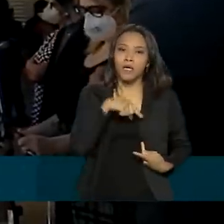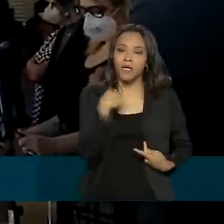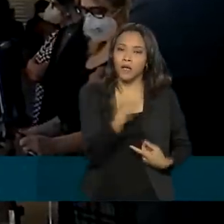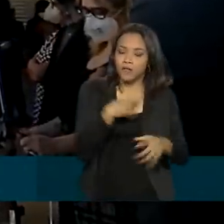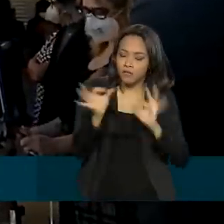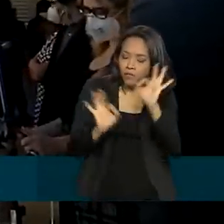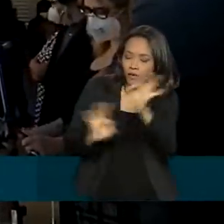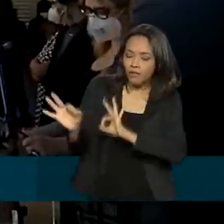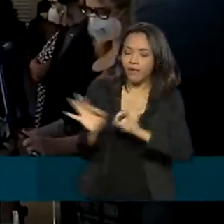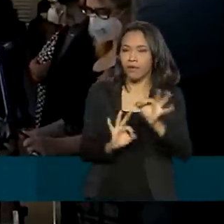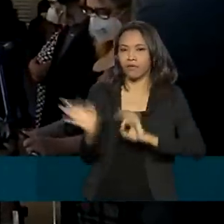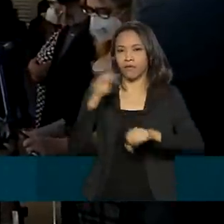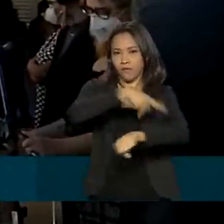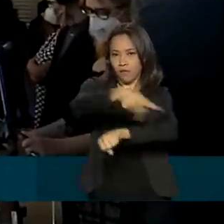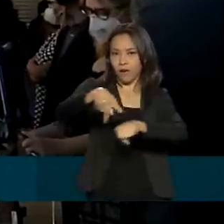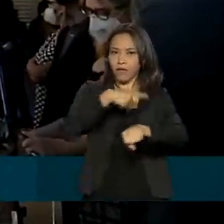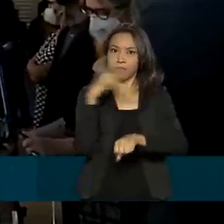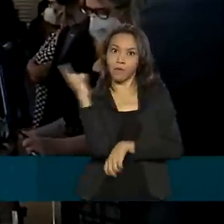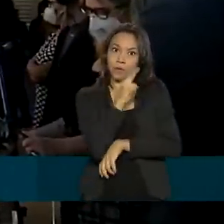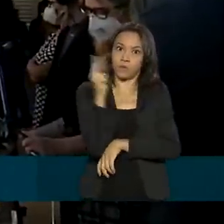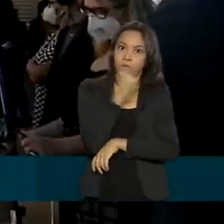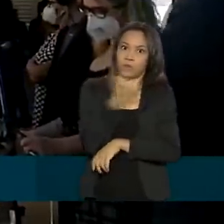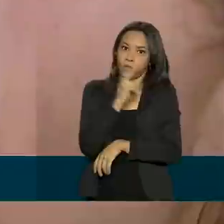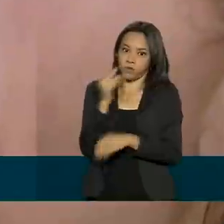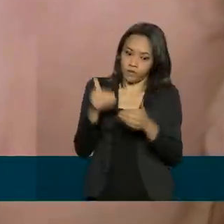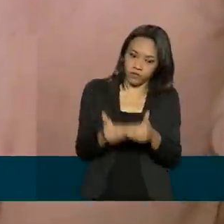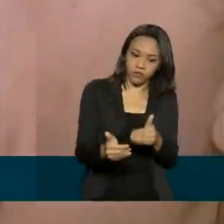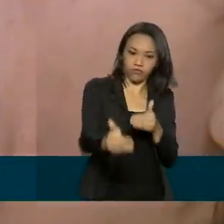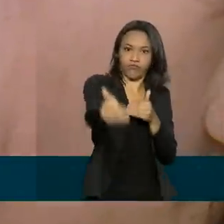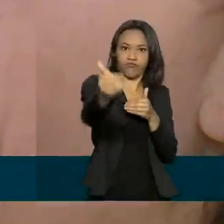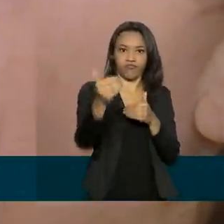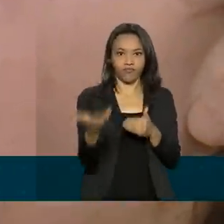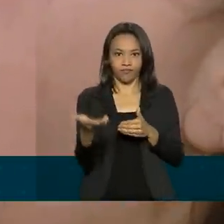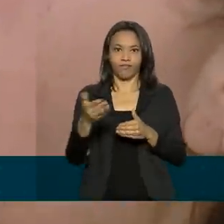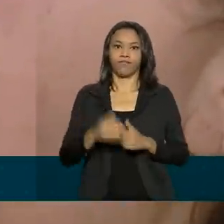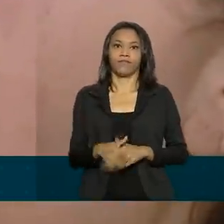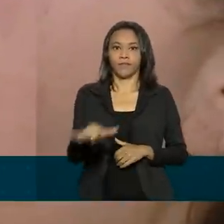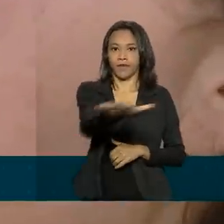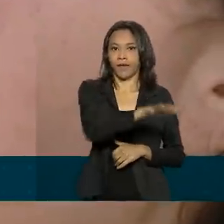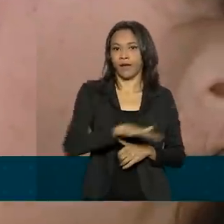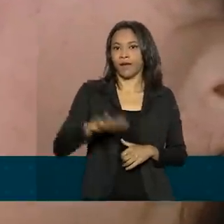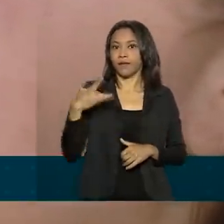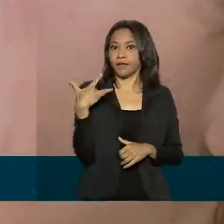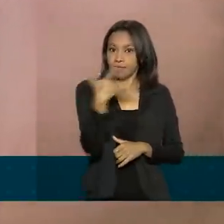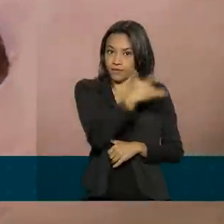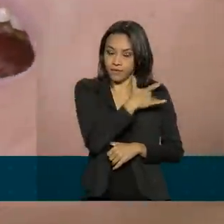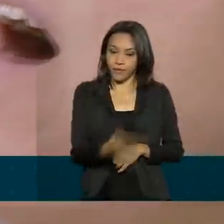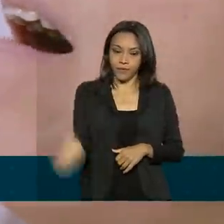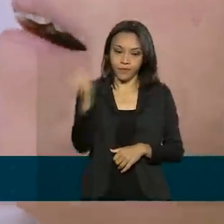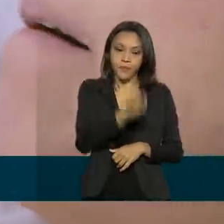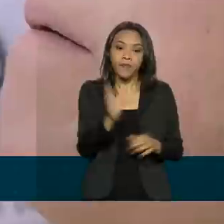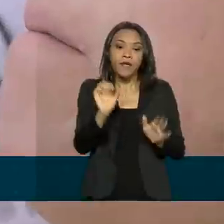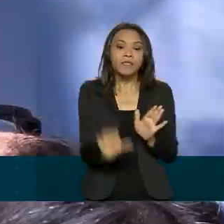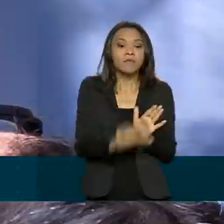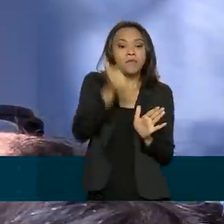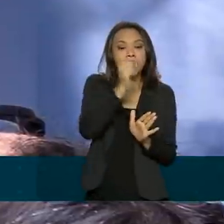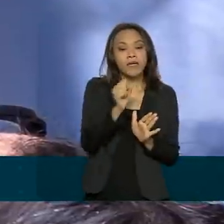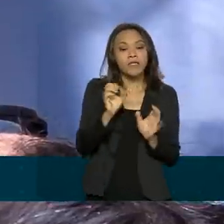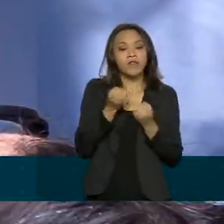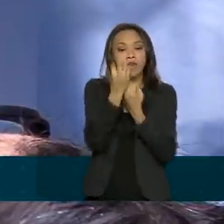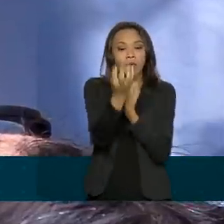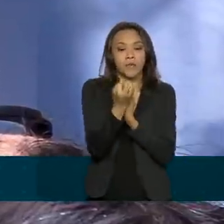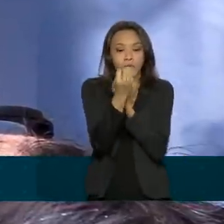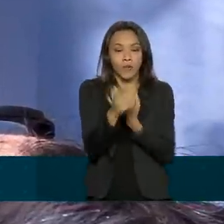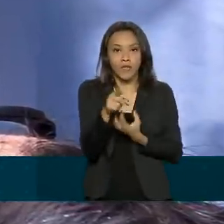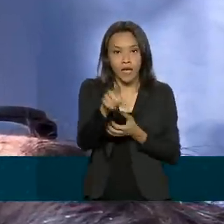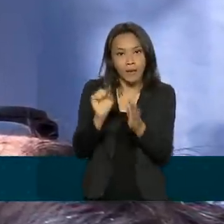o nosso país para as emergências de saúde pública. Os primeiros dados que serão incluídos no banco são da Pesquisa de